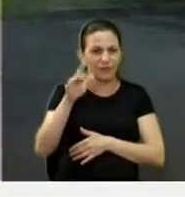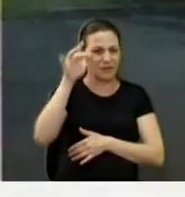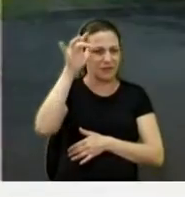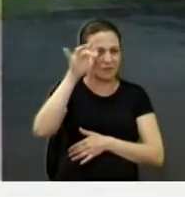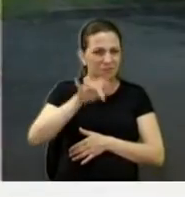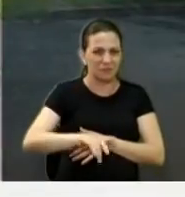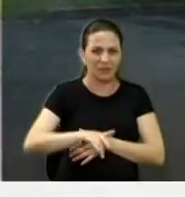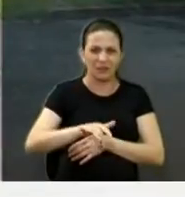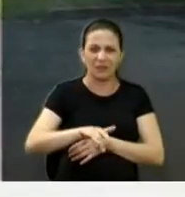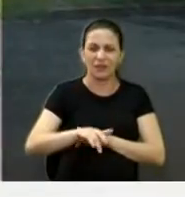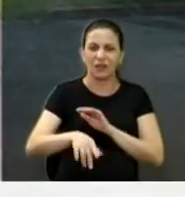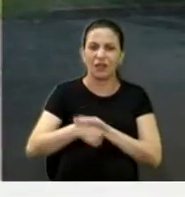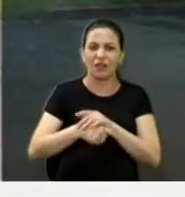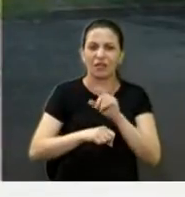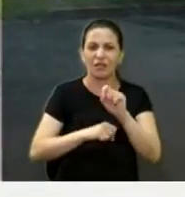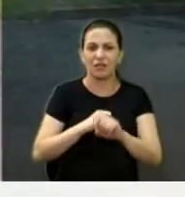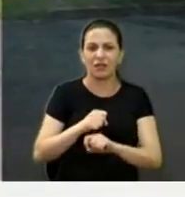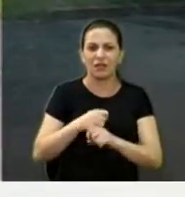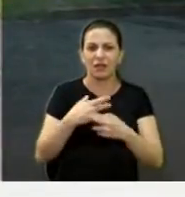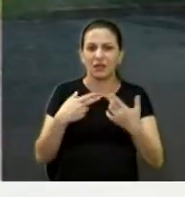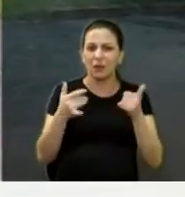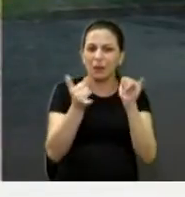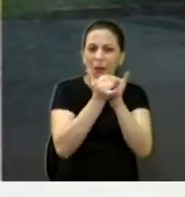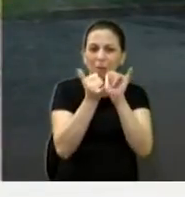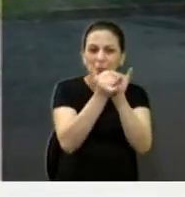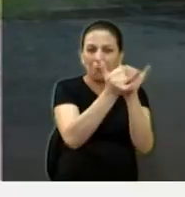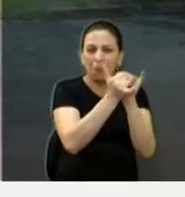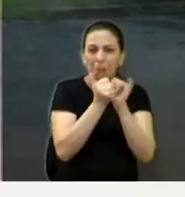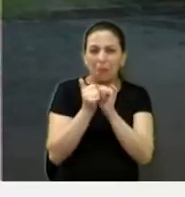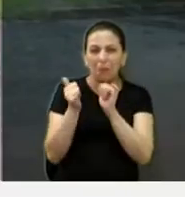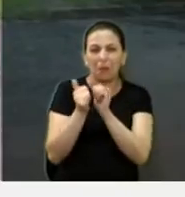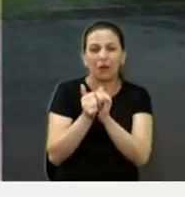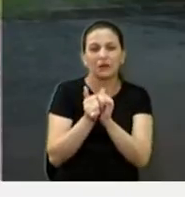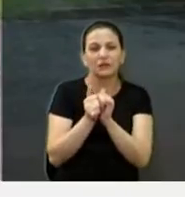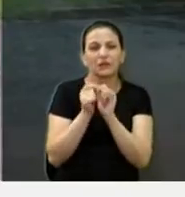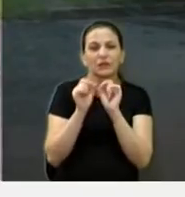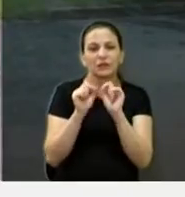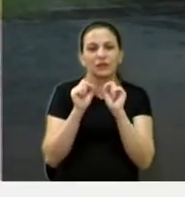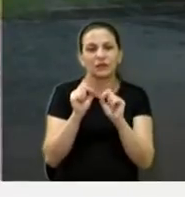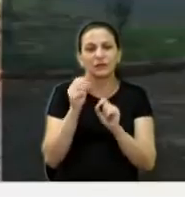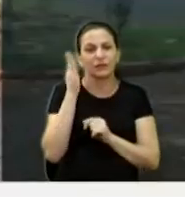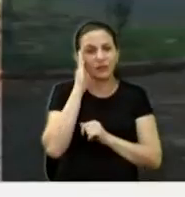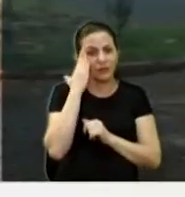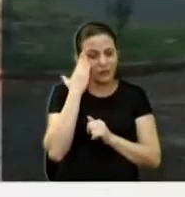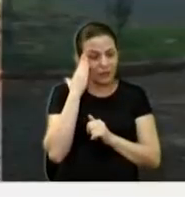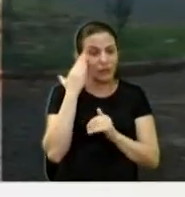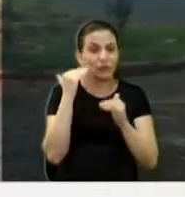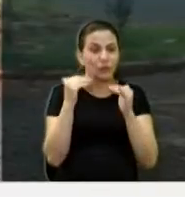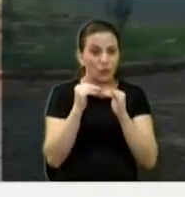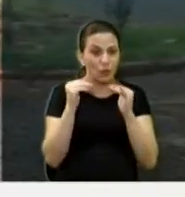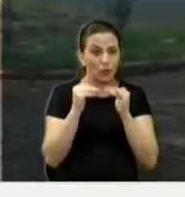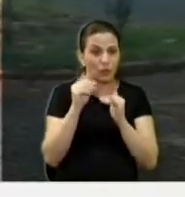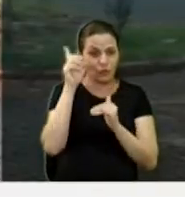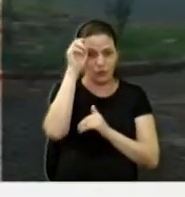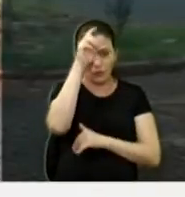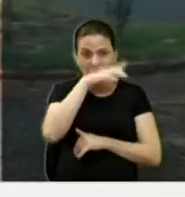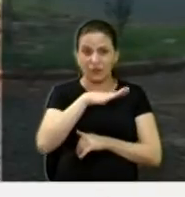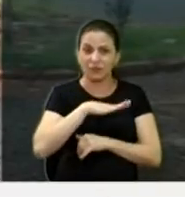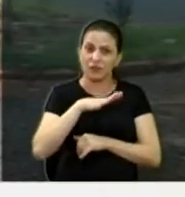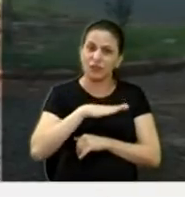cuidada. São muitas praças. A gente concorda e também entende que é uma dificuldade do município.